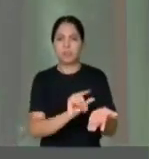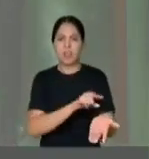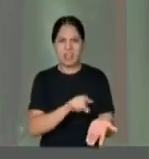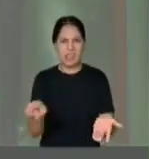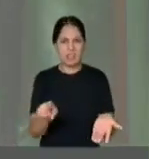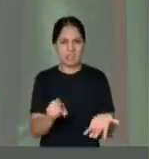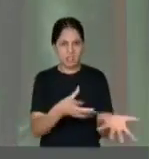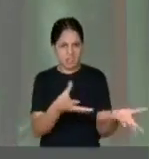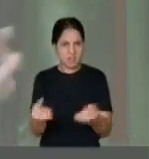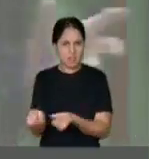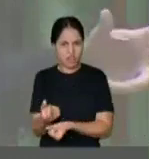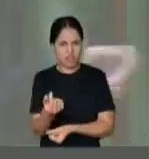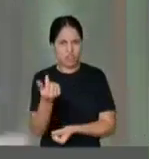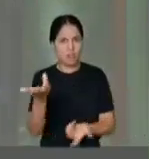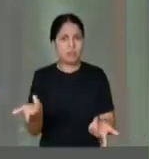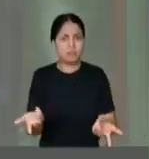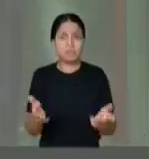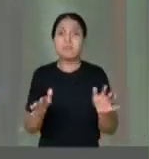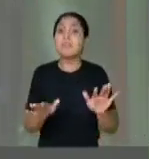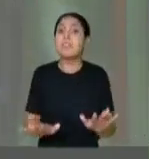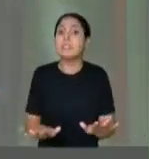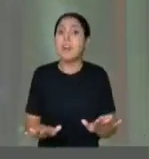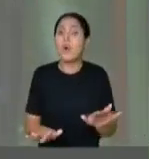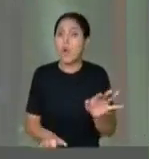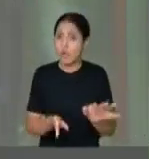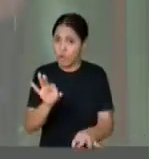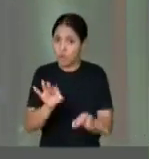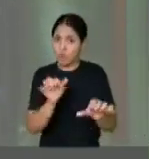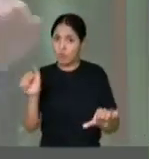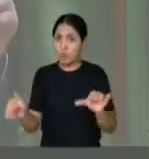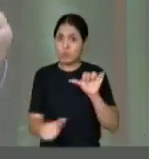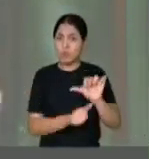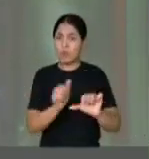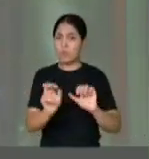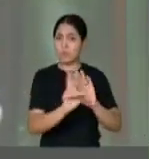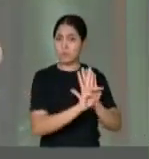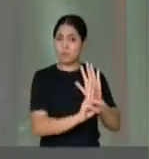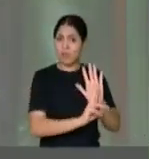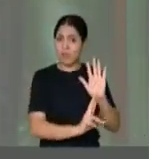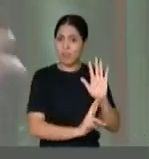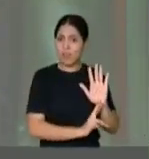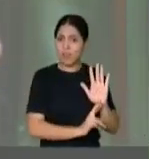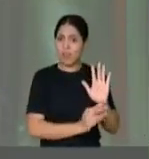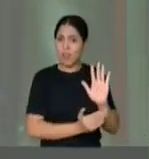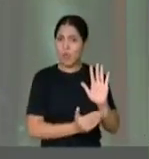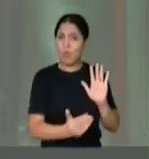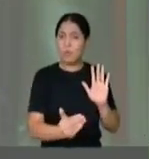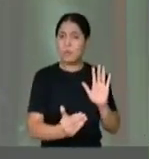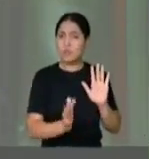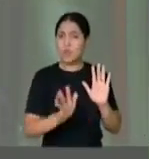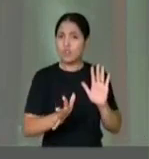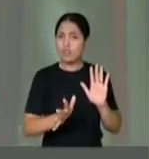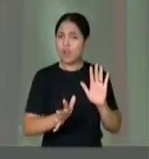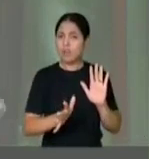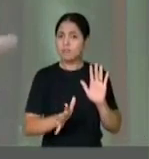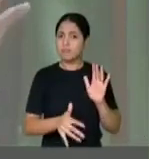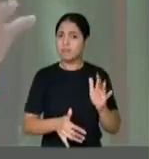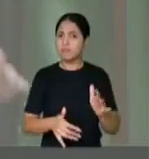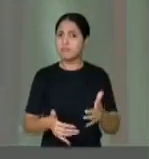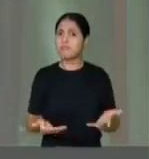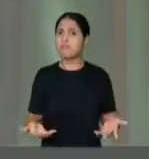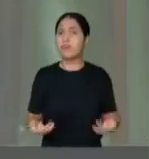receberão? Afinal, é justo mudar a regra do jogo no meio da partida? Não.